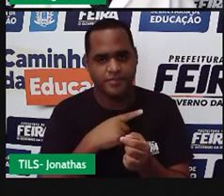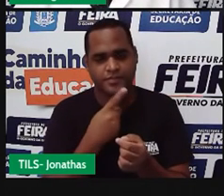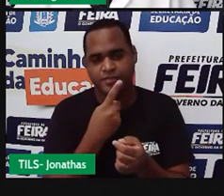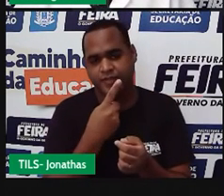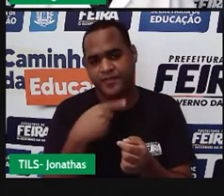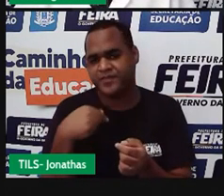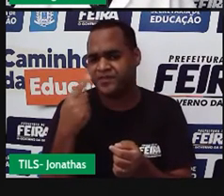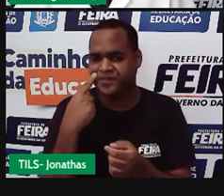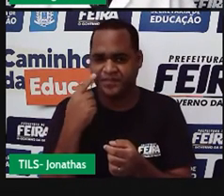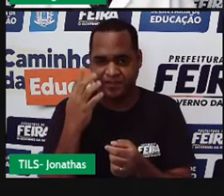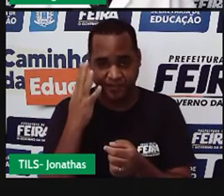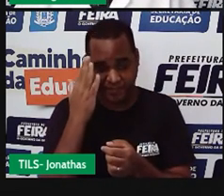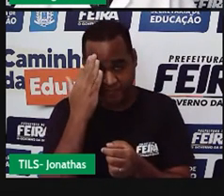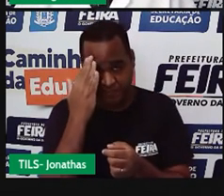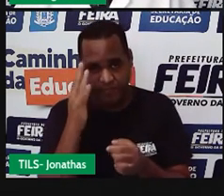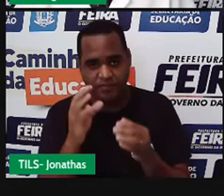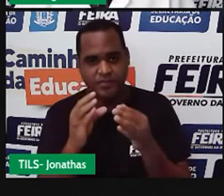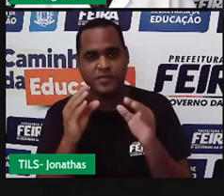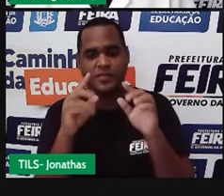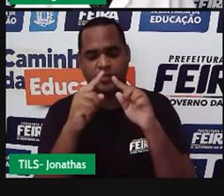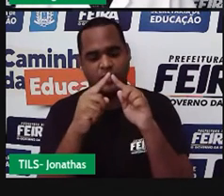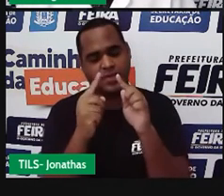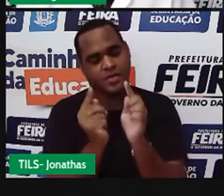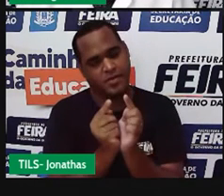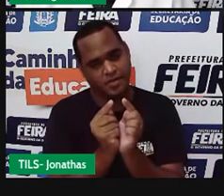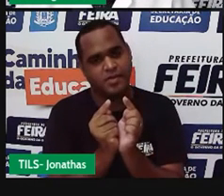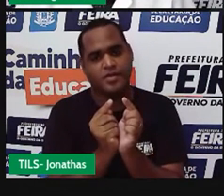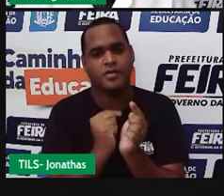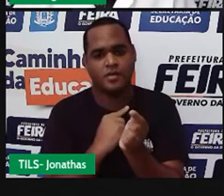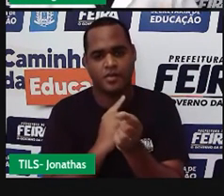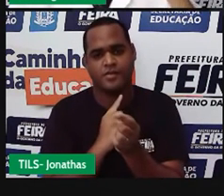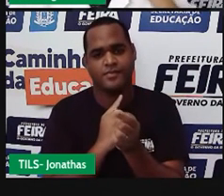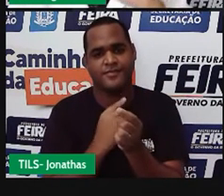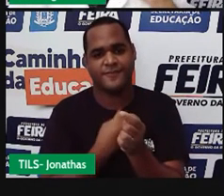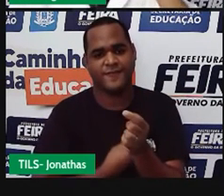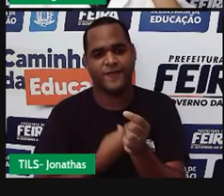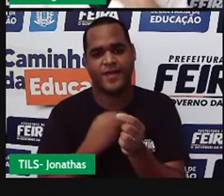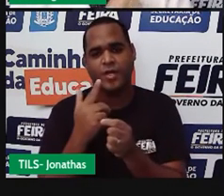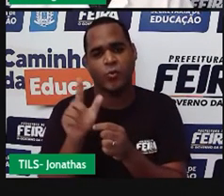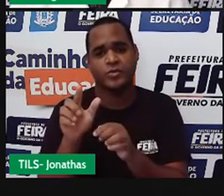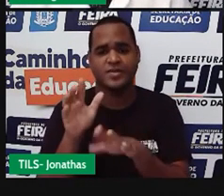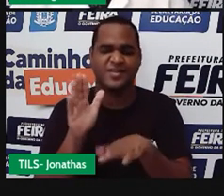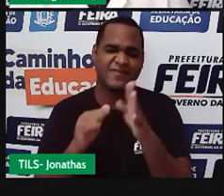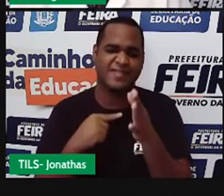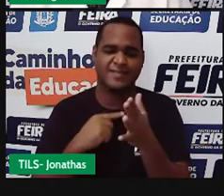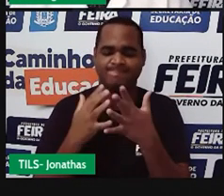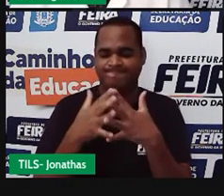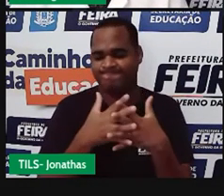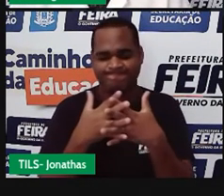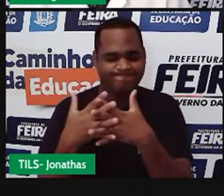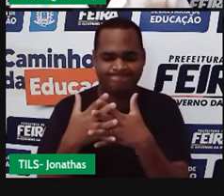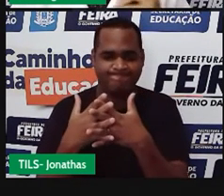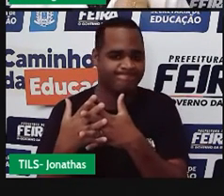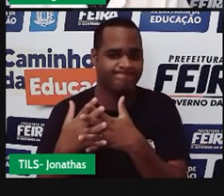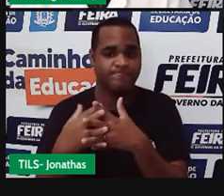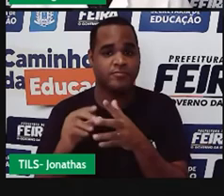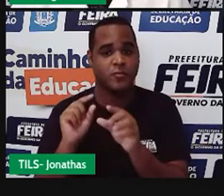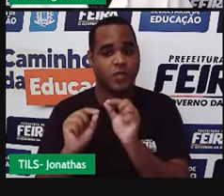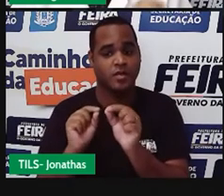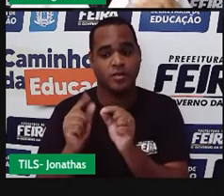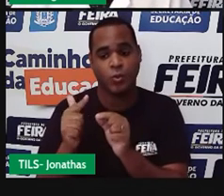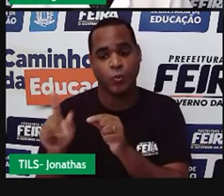parênteses é esse aqui, ó, esse e esse. Esses são os parênteses. mas às vezes pode bater a duvidazinha de quem é o